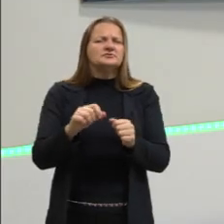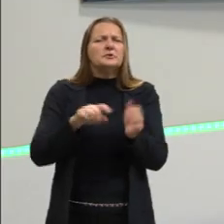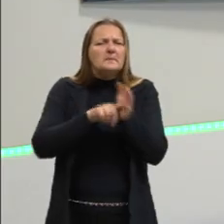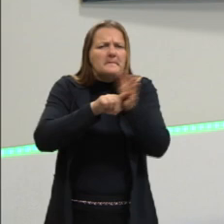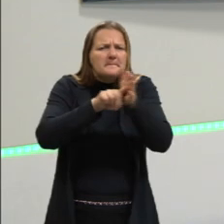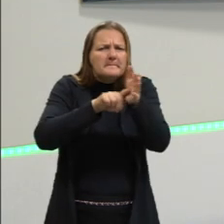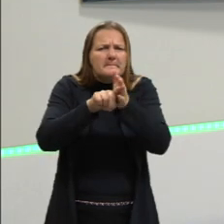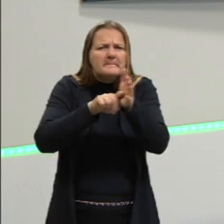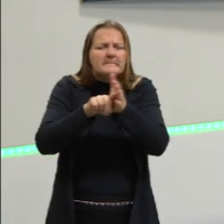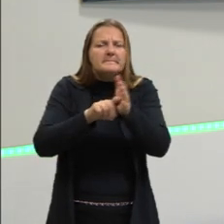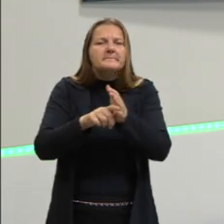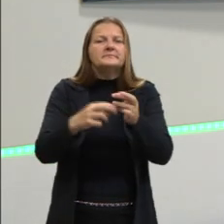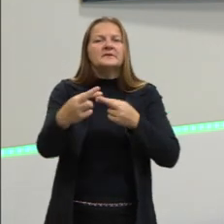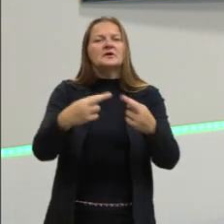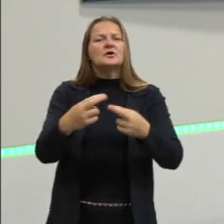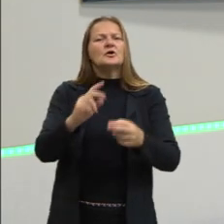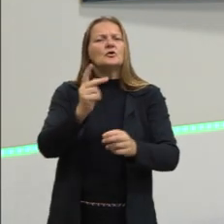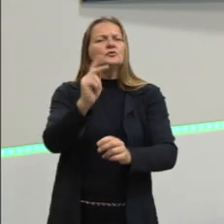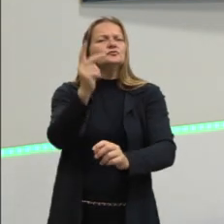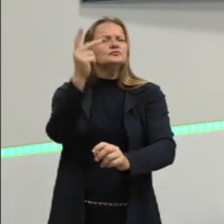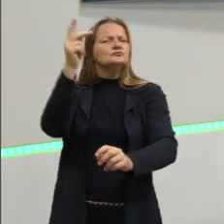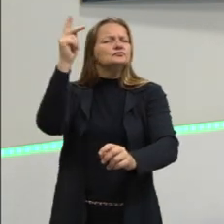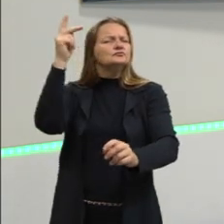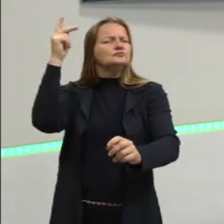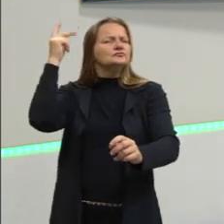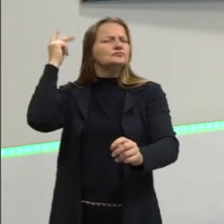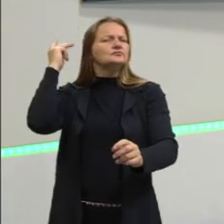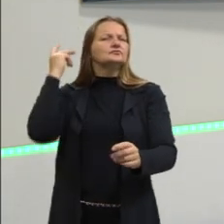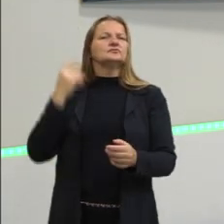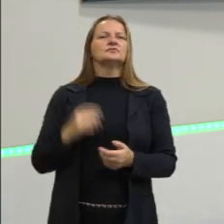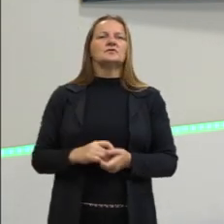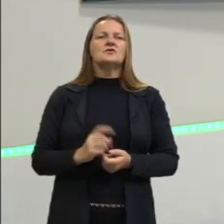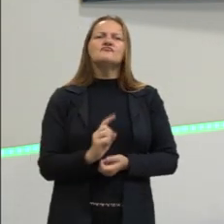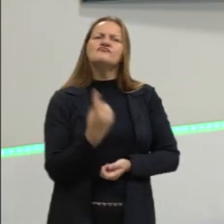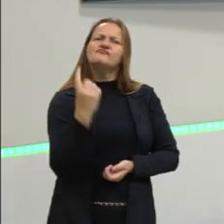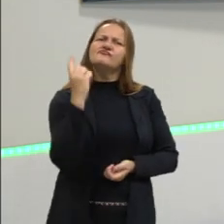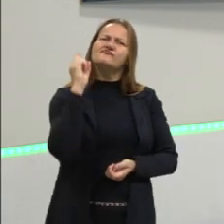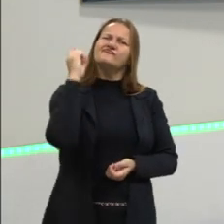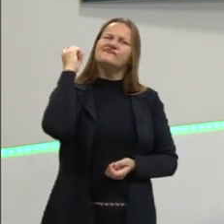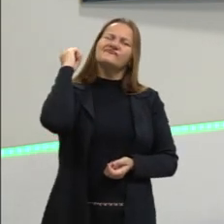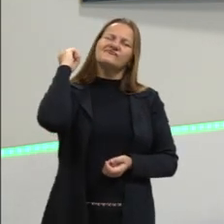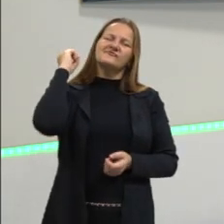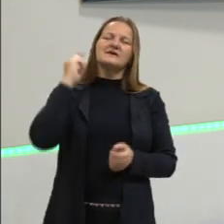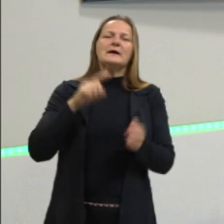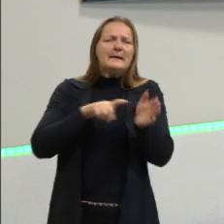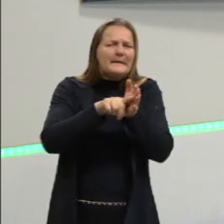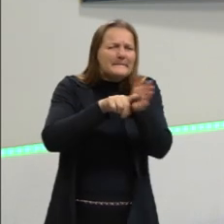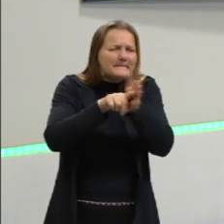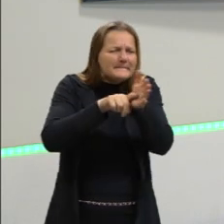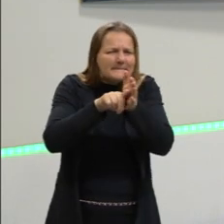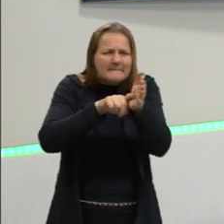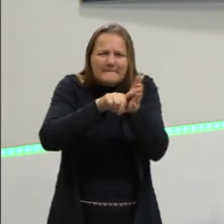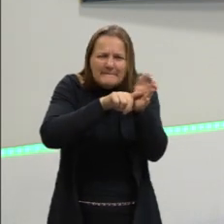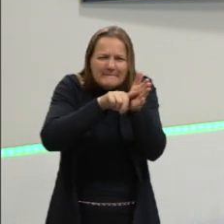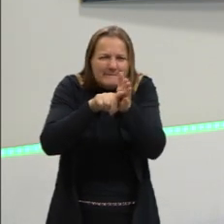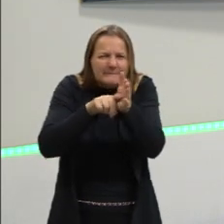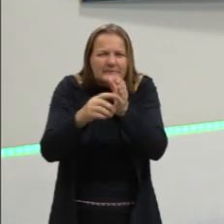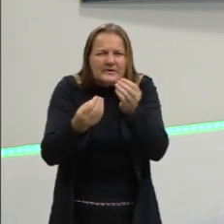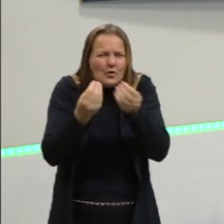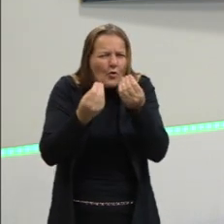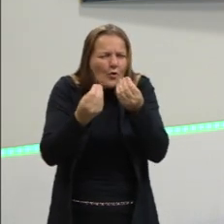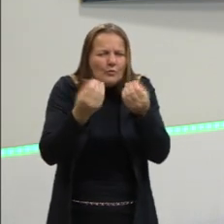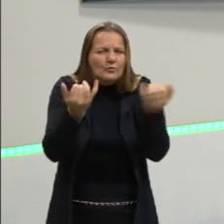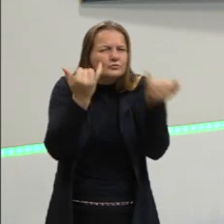pesquisa relacionada a um acontecimento histórico. vai pesquisar, vai investigar sobre esse